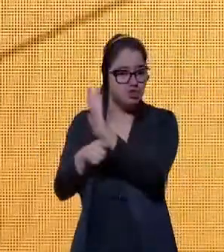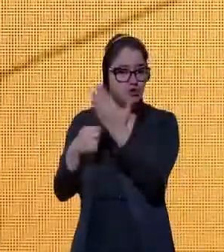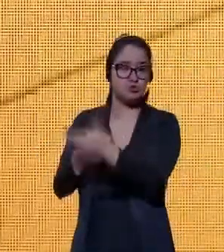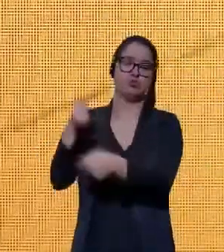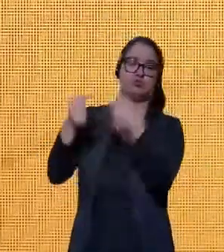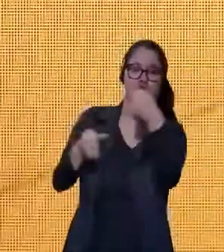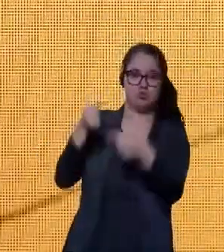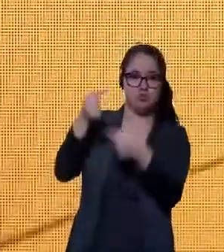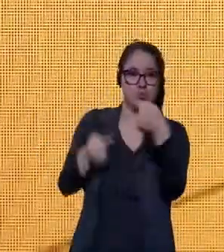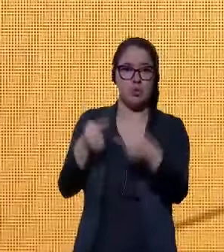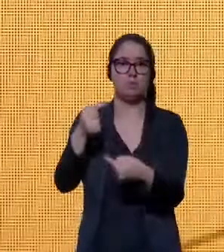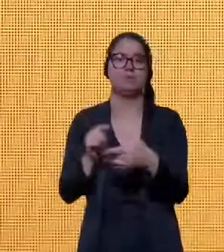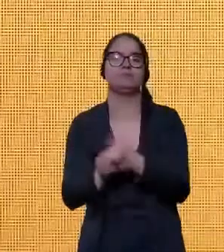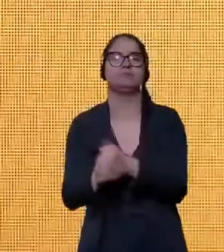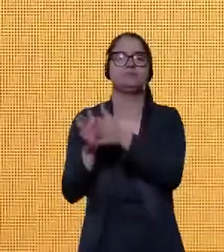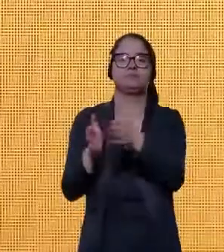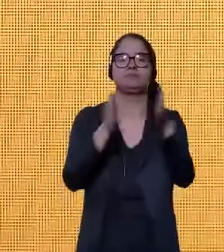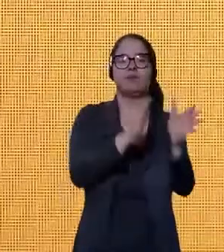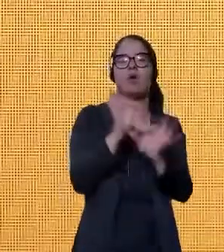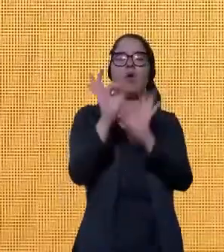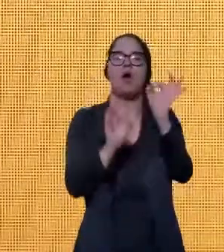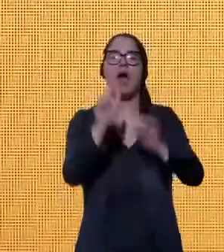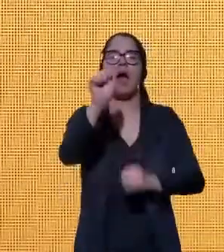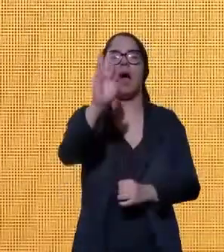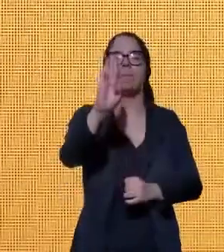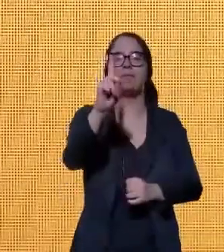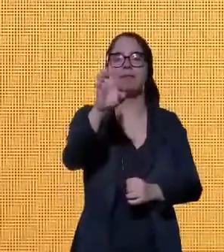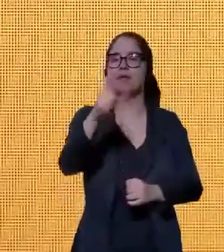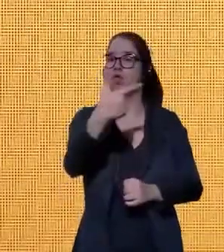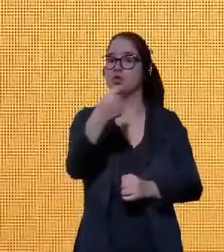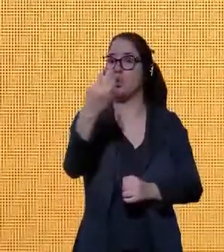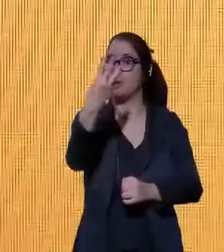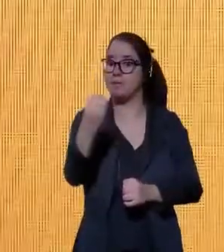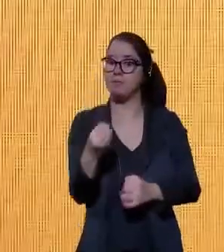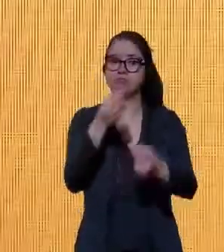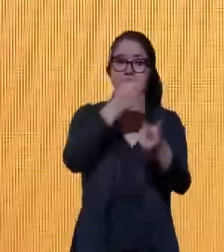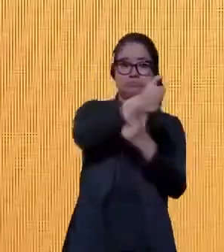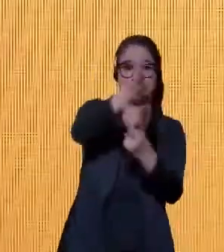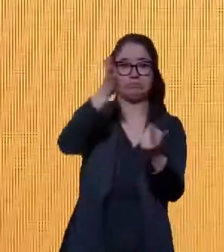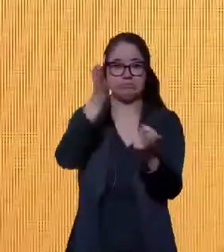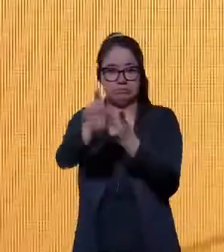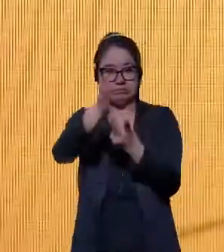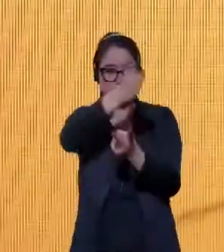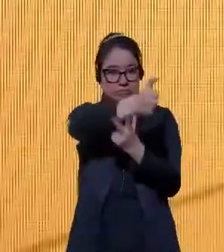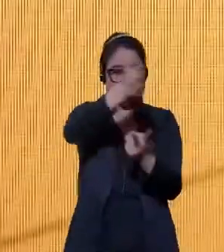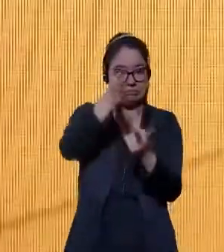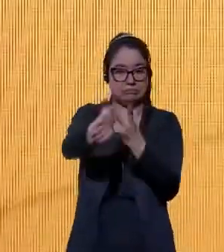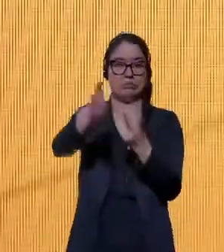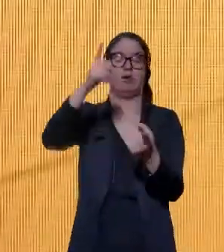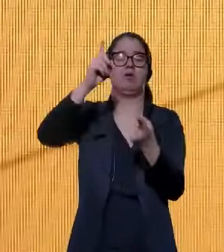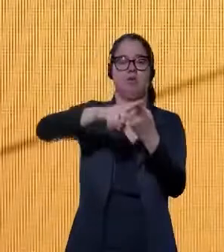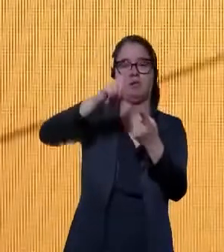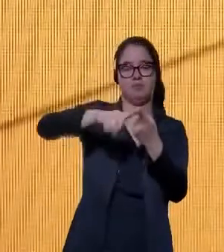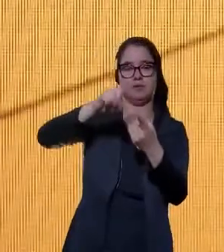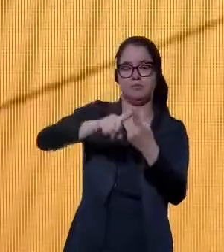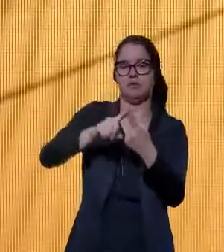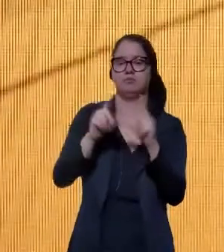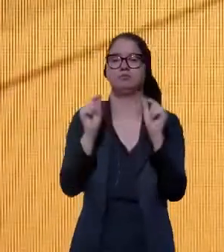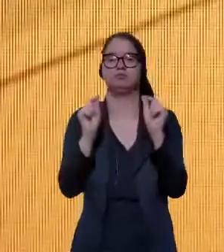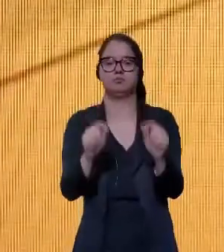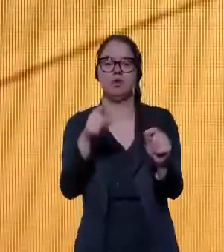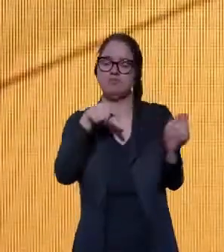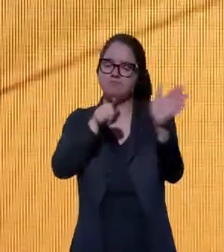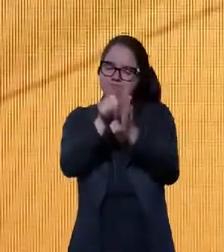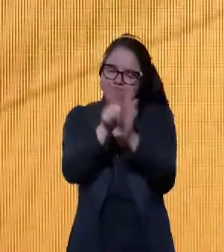O Plano ABDE 2030 está dividido em duas partes. A primeira, ela representa um